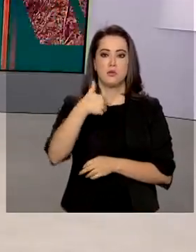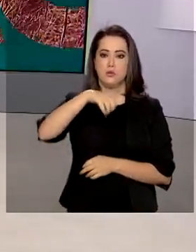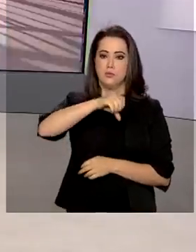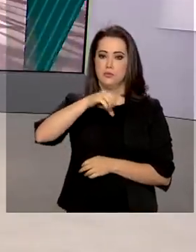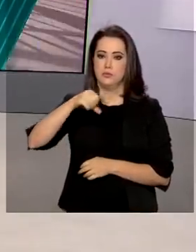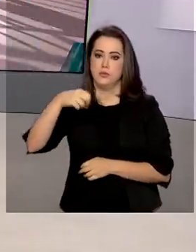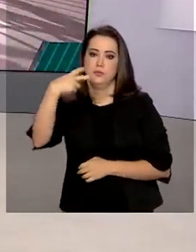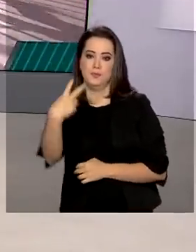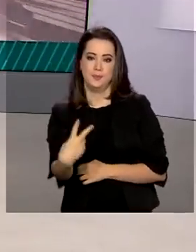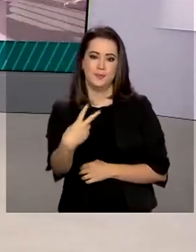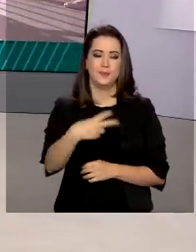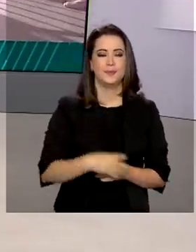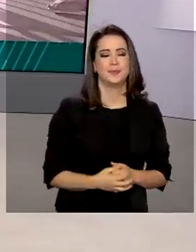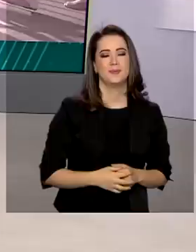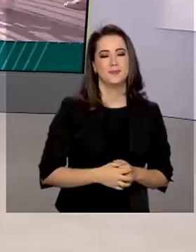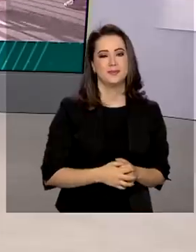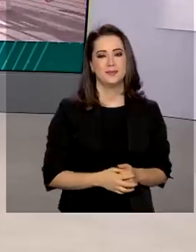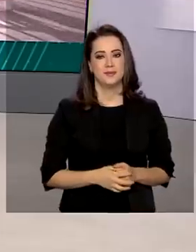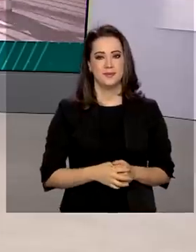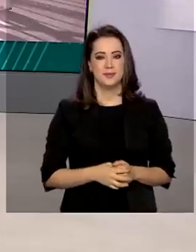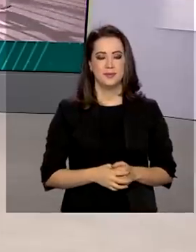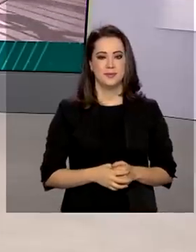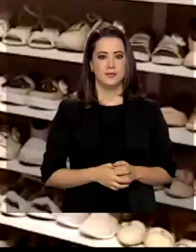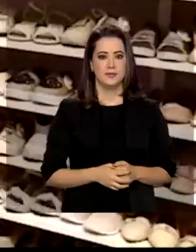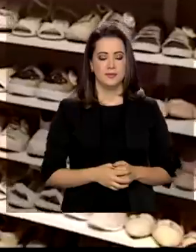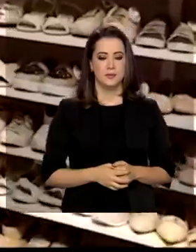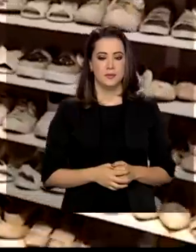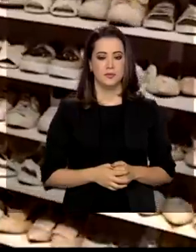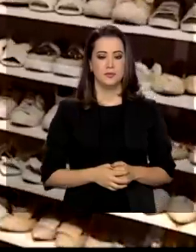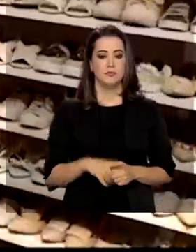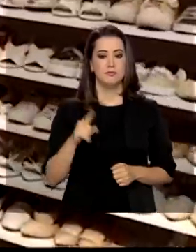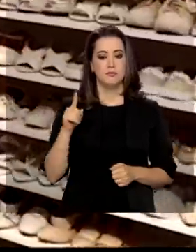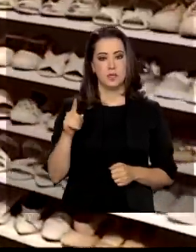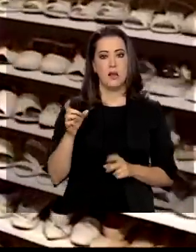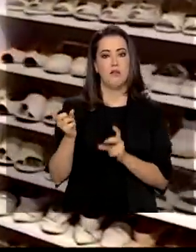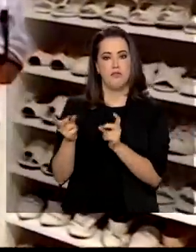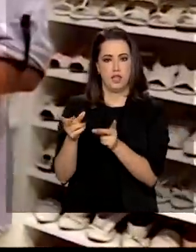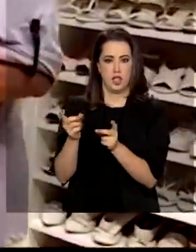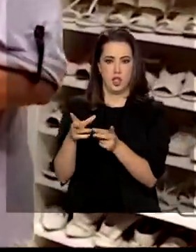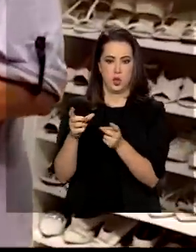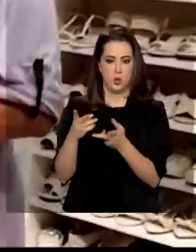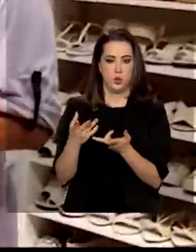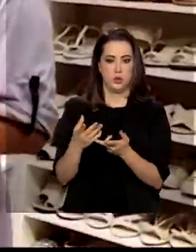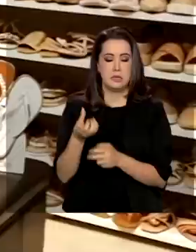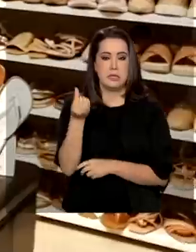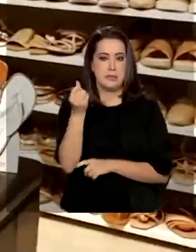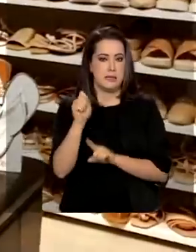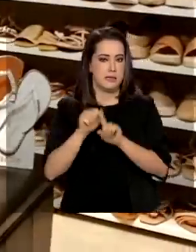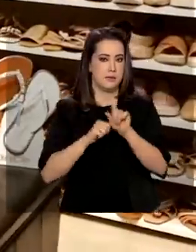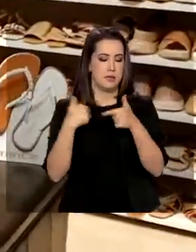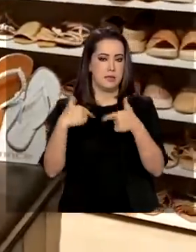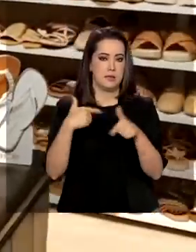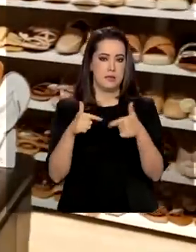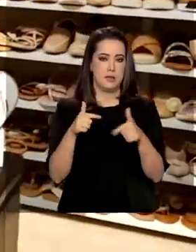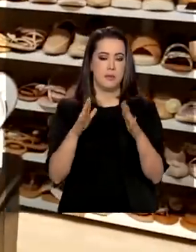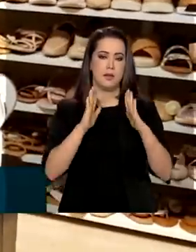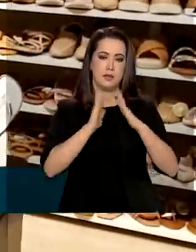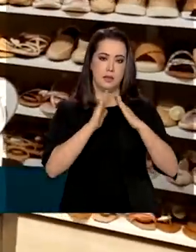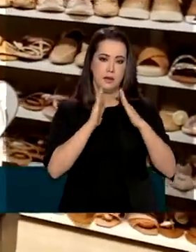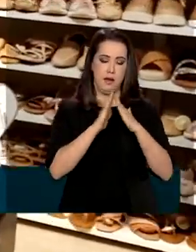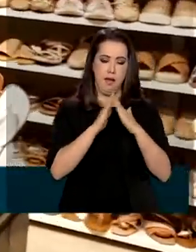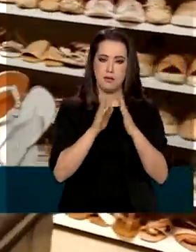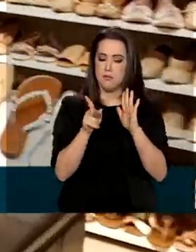histórica em 1992. A vendedora Vera ficou seis meses trabalhando em casa por conta